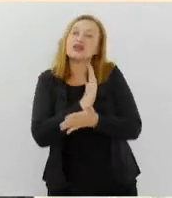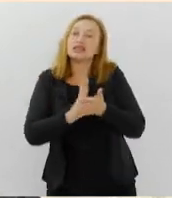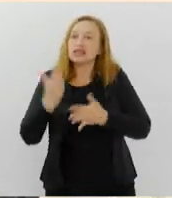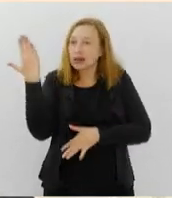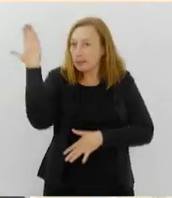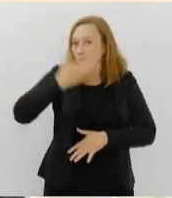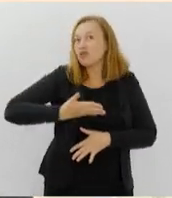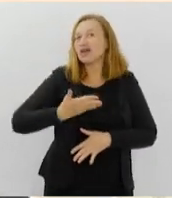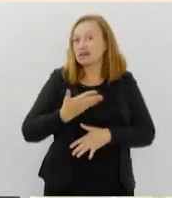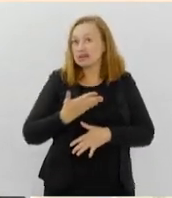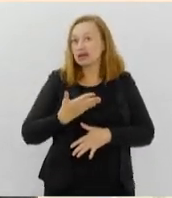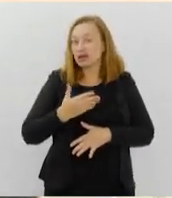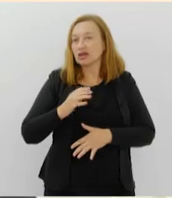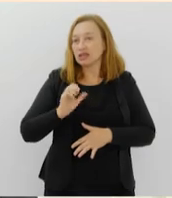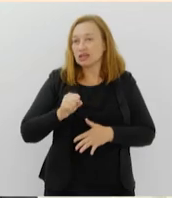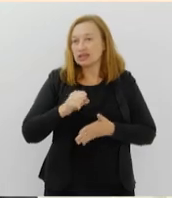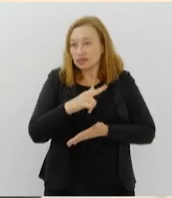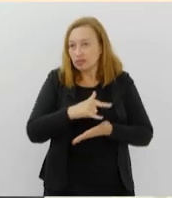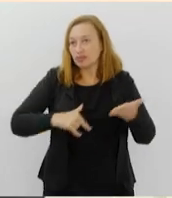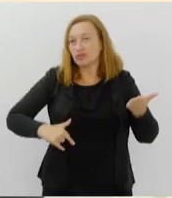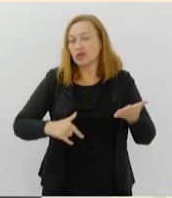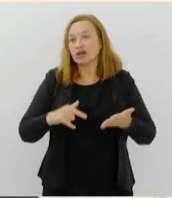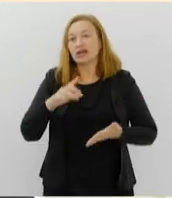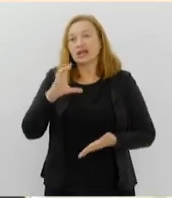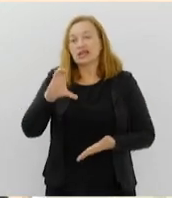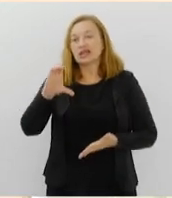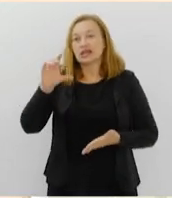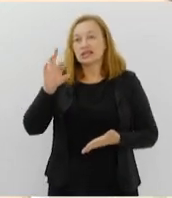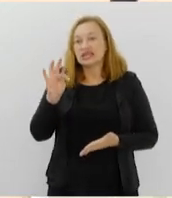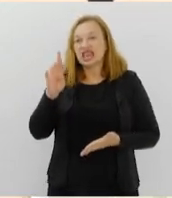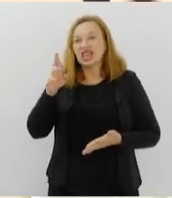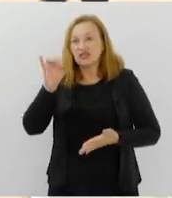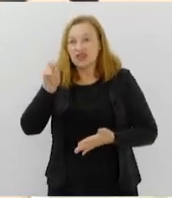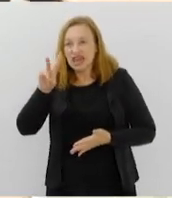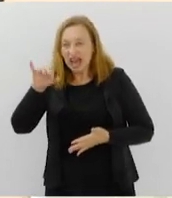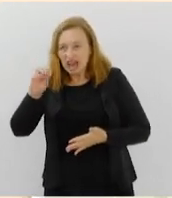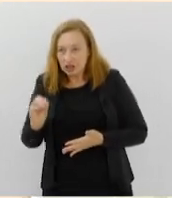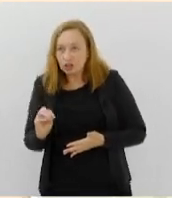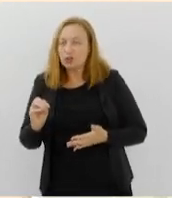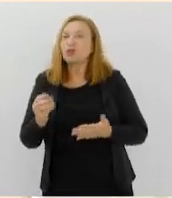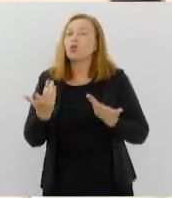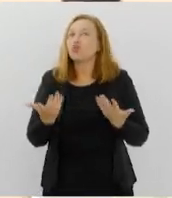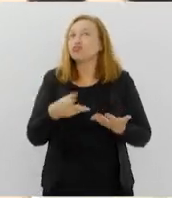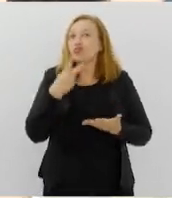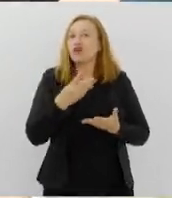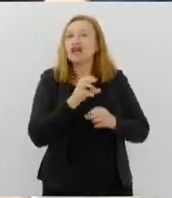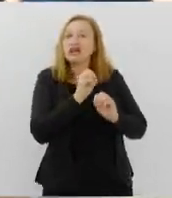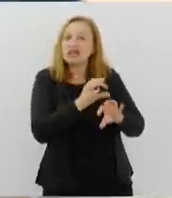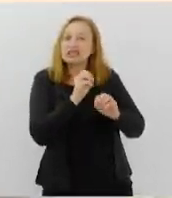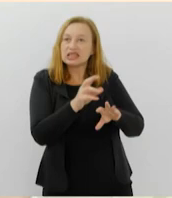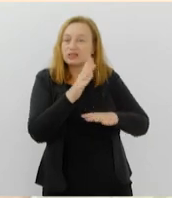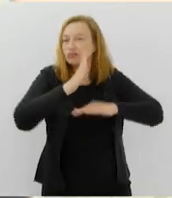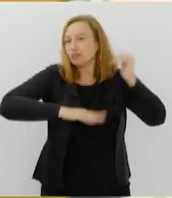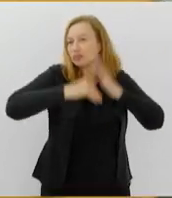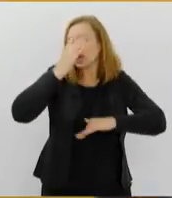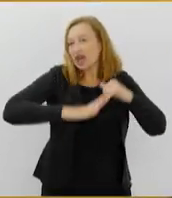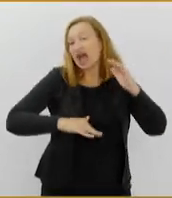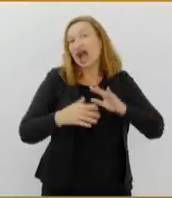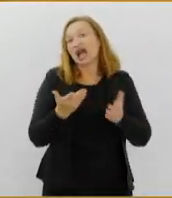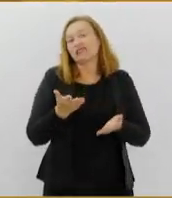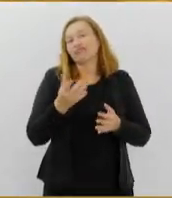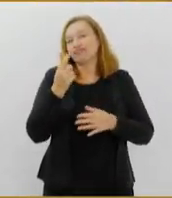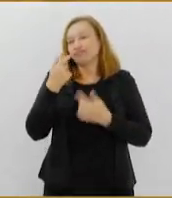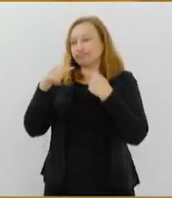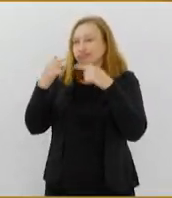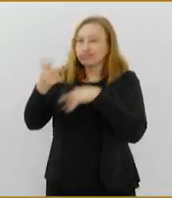vai vir por certificado. Quando a gente fala do ensino profissionalizante, que já foi muito criticado no passado, hoje nem